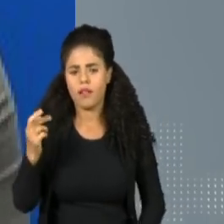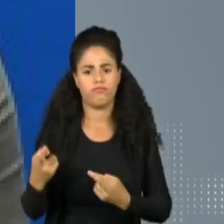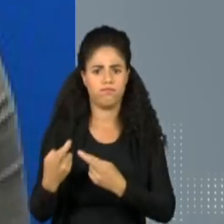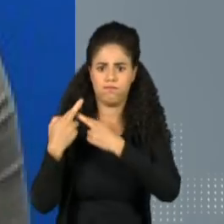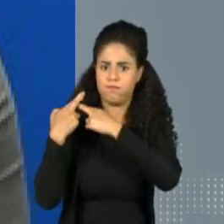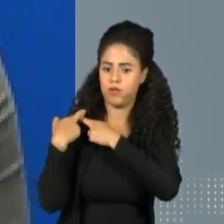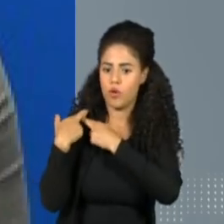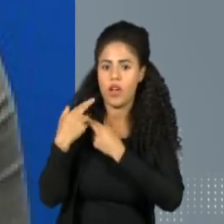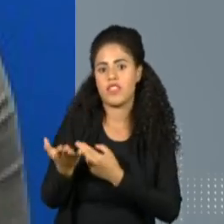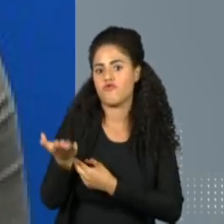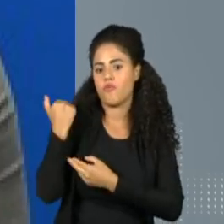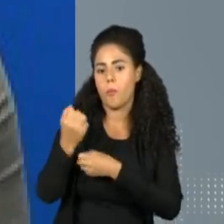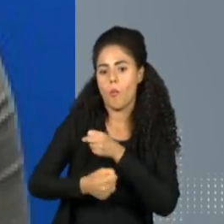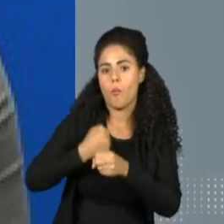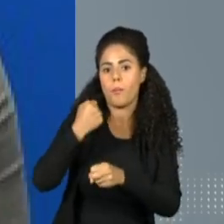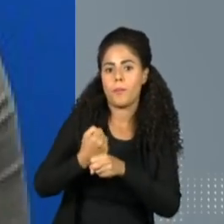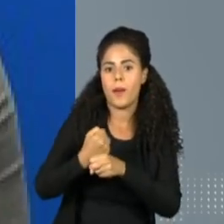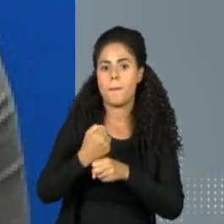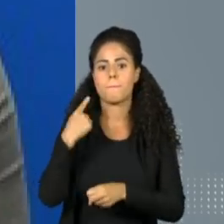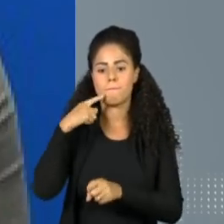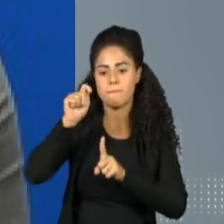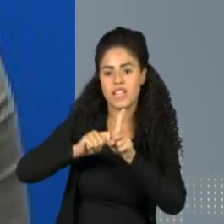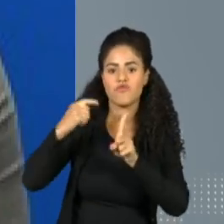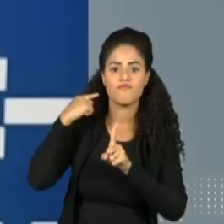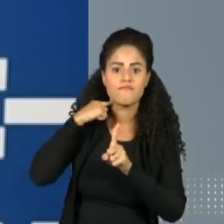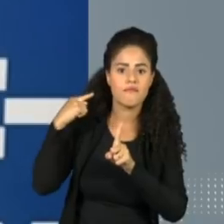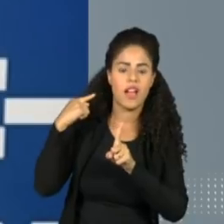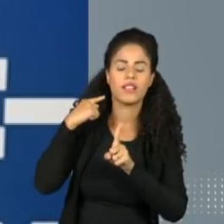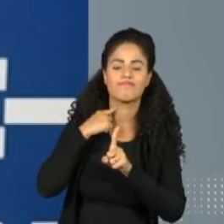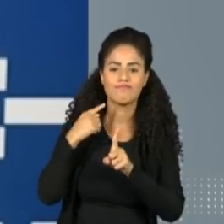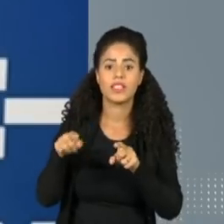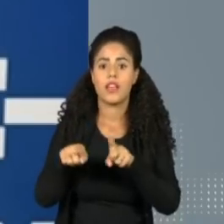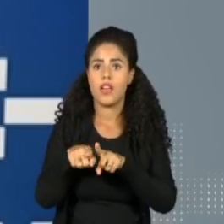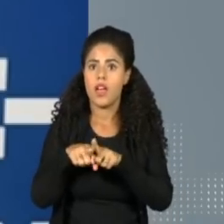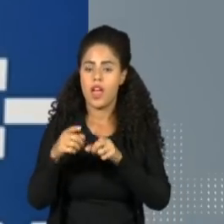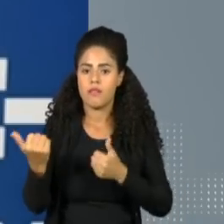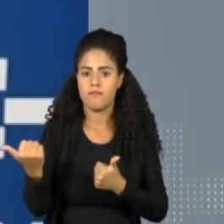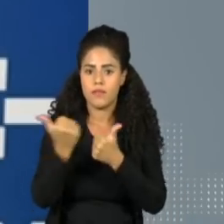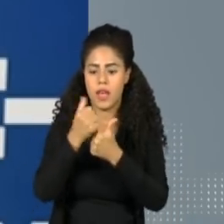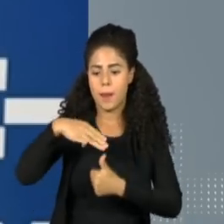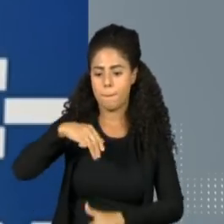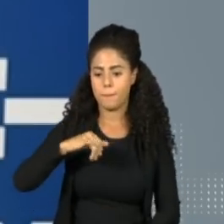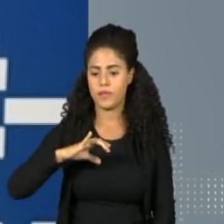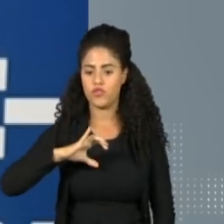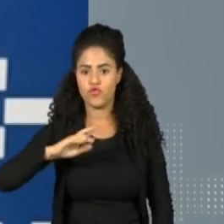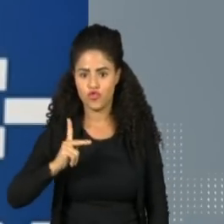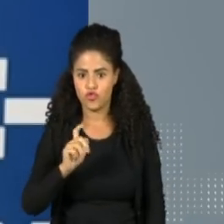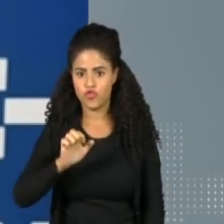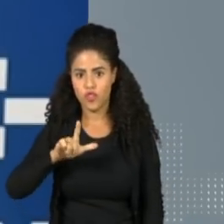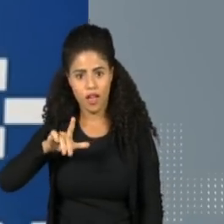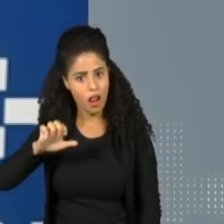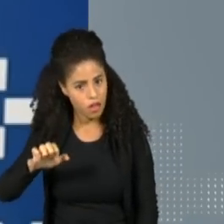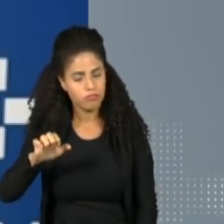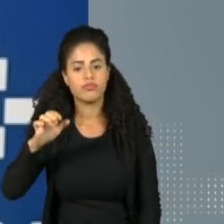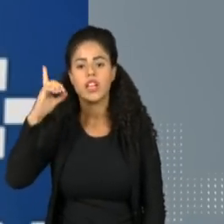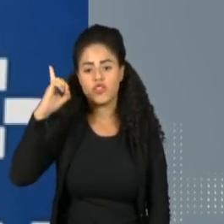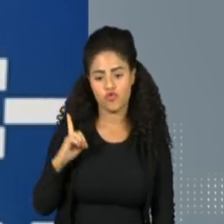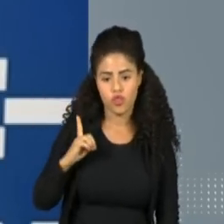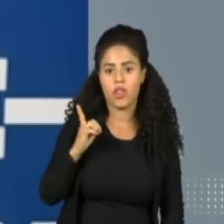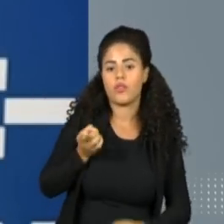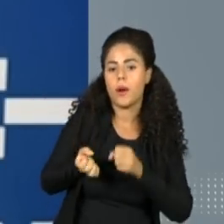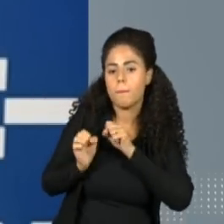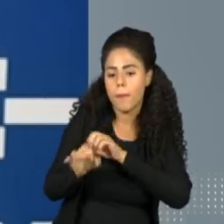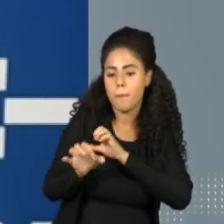maio do ano passado, mas só foi oficializado em julho. A sucessora será Michele Cristina Silva Melo, diretora de estudos